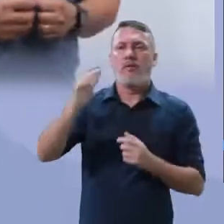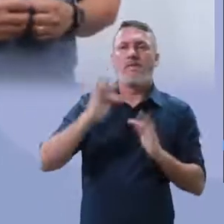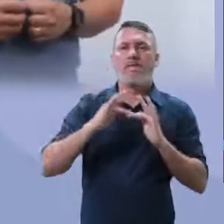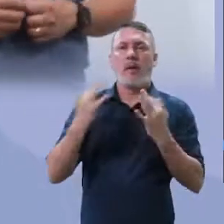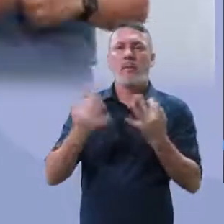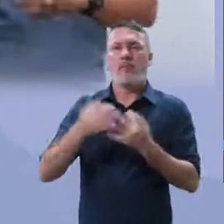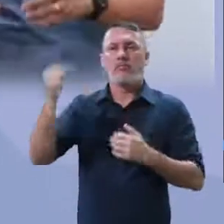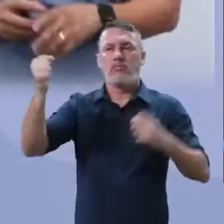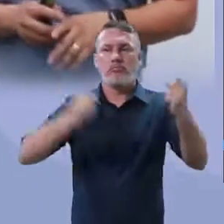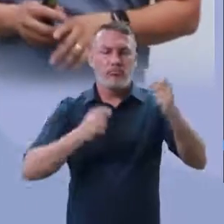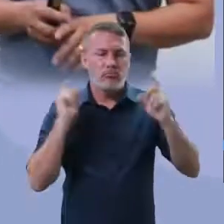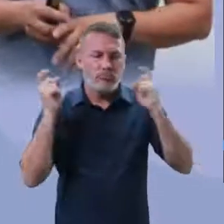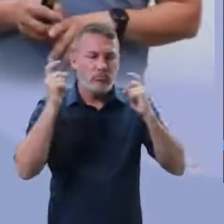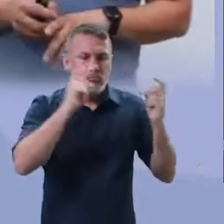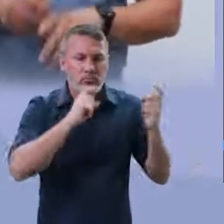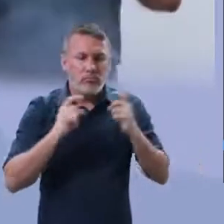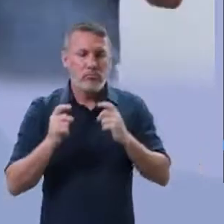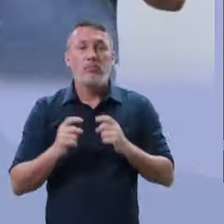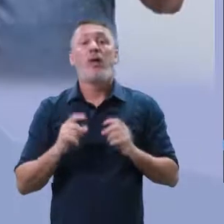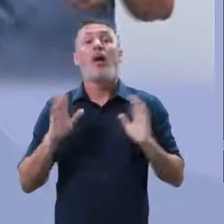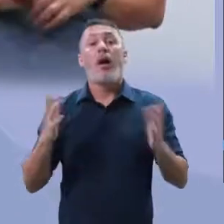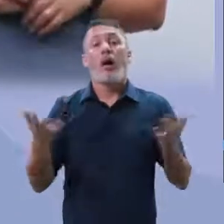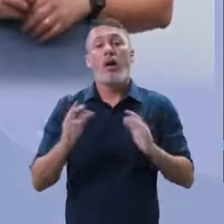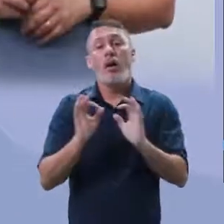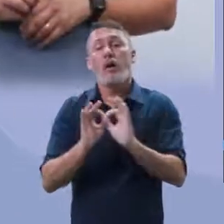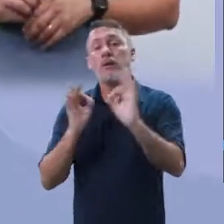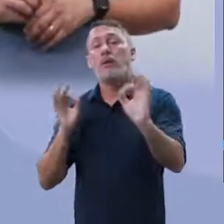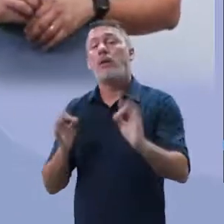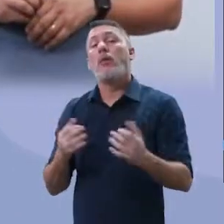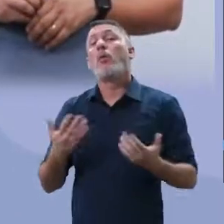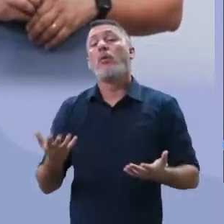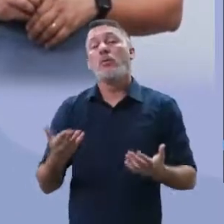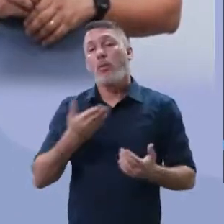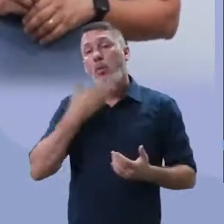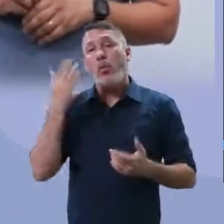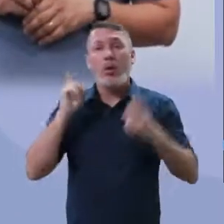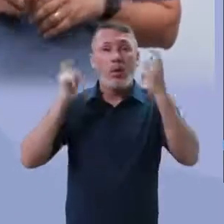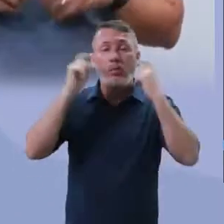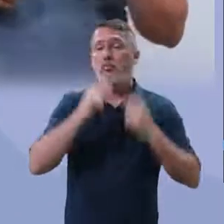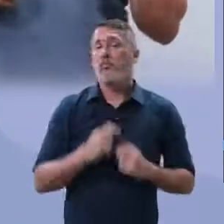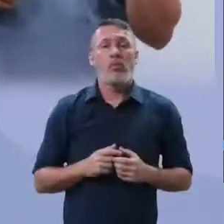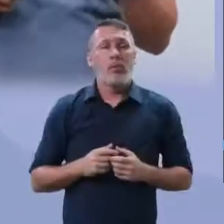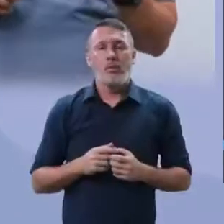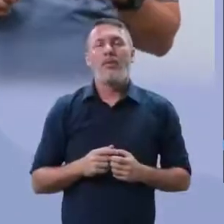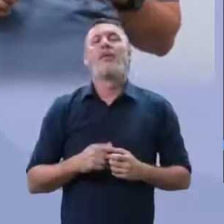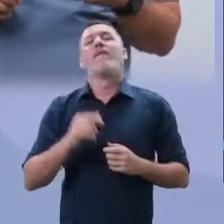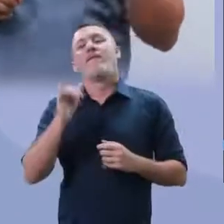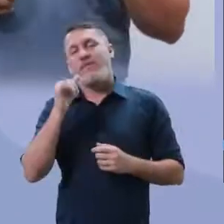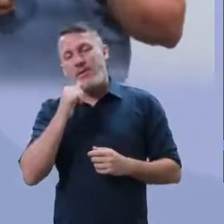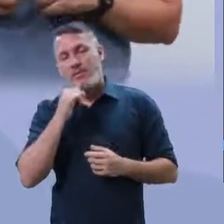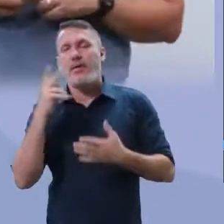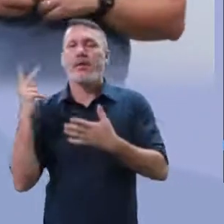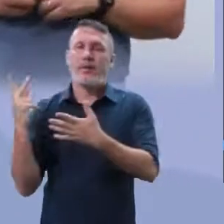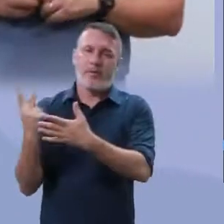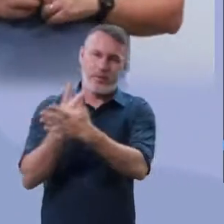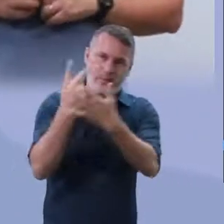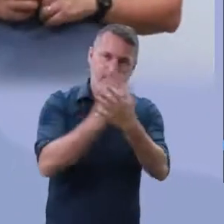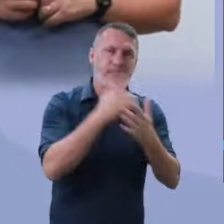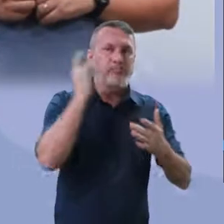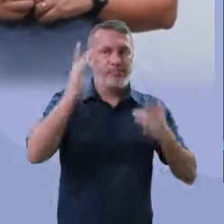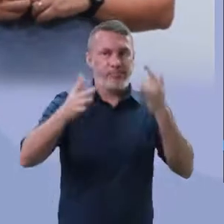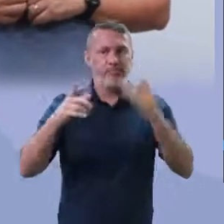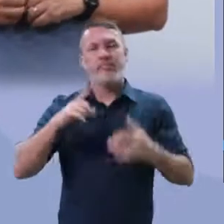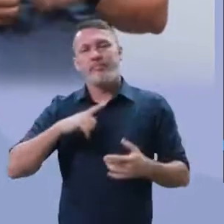chama os pais, chama o conselho, e nesse período da distância? Então, infelizmente, as nossas